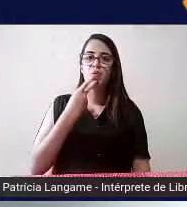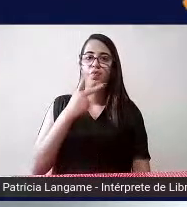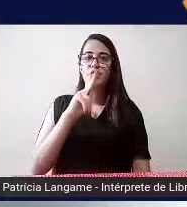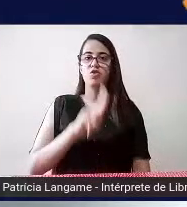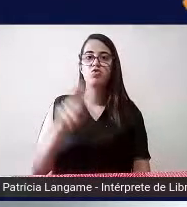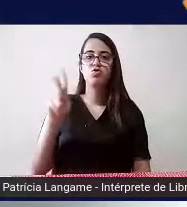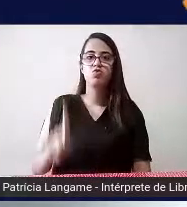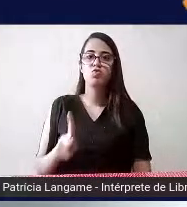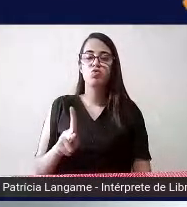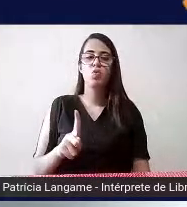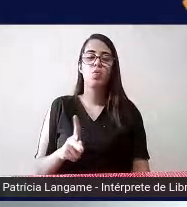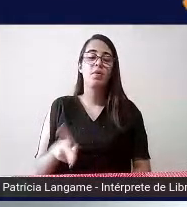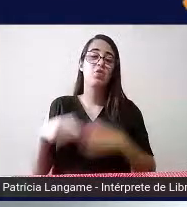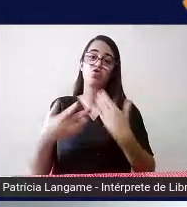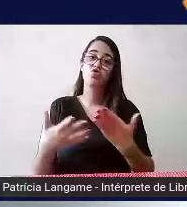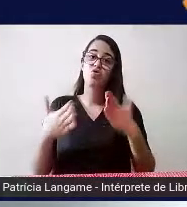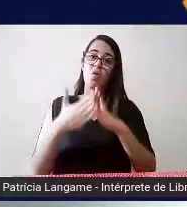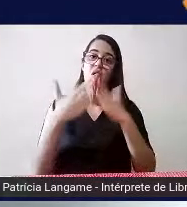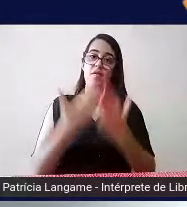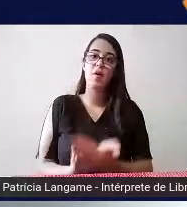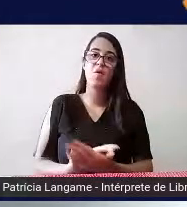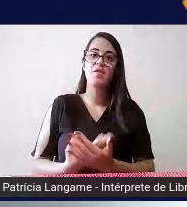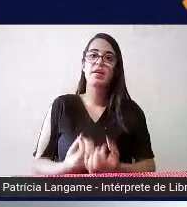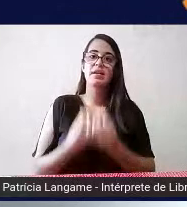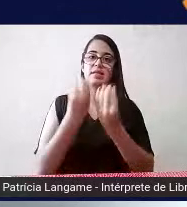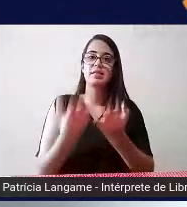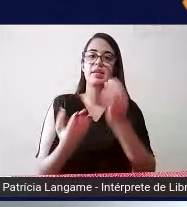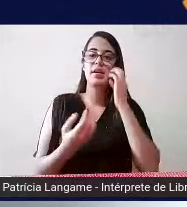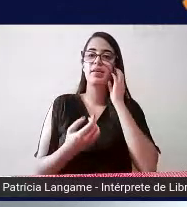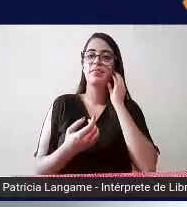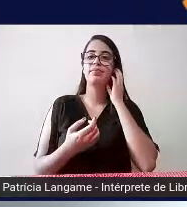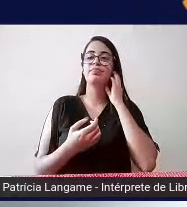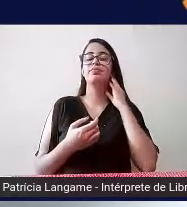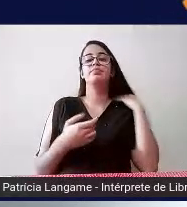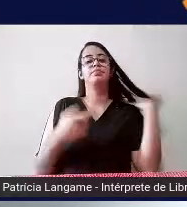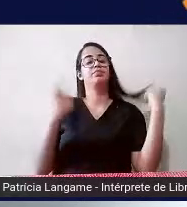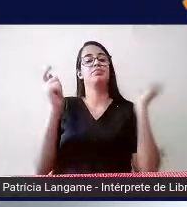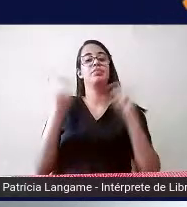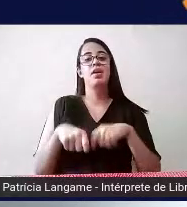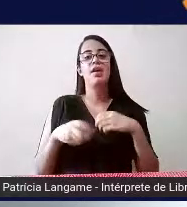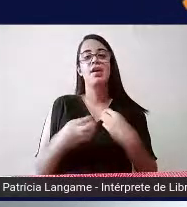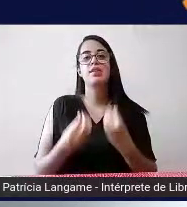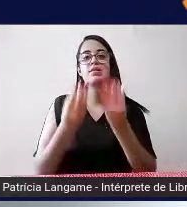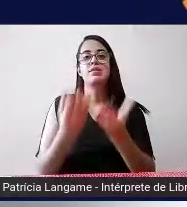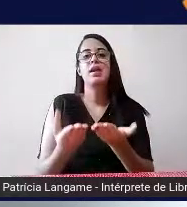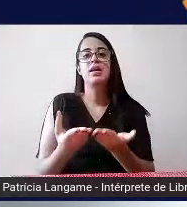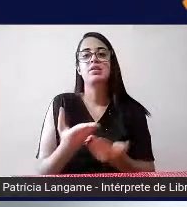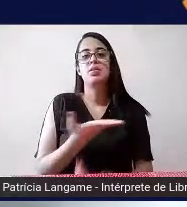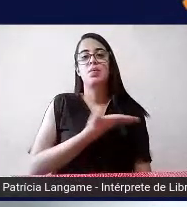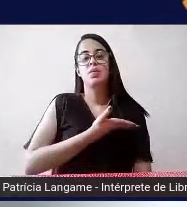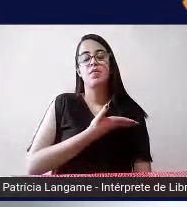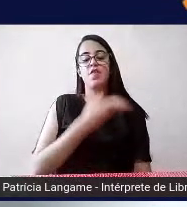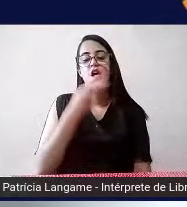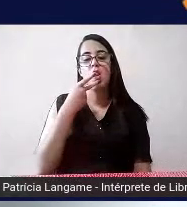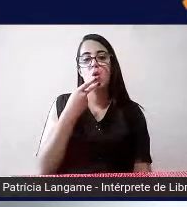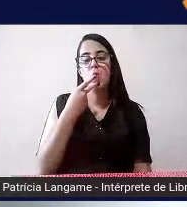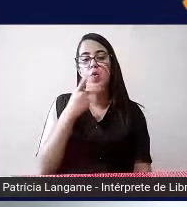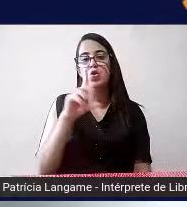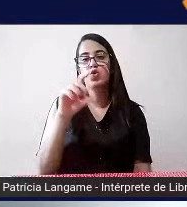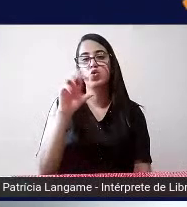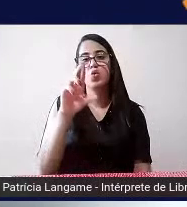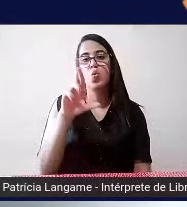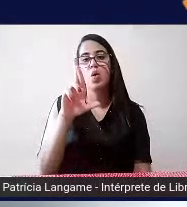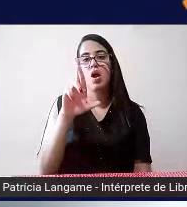vai te oferecer pra isso eu acho que ela deveria dar condições até um colega comentou né acho que foi o Douglas eu até